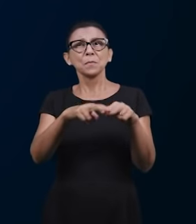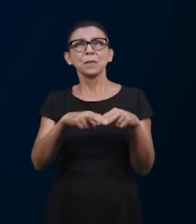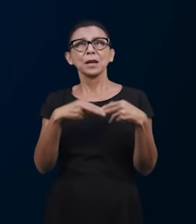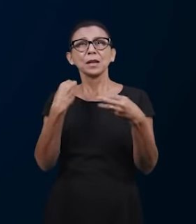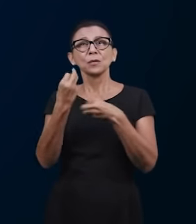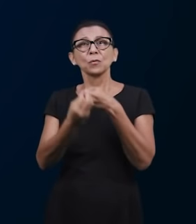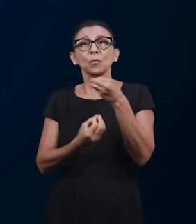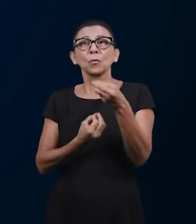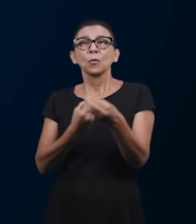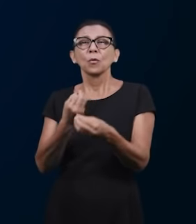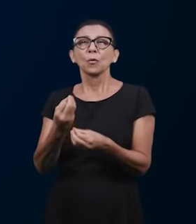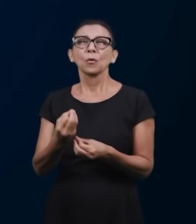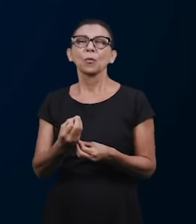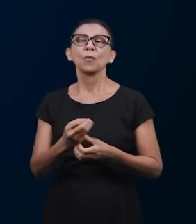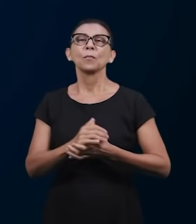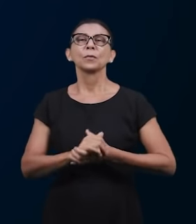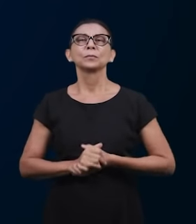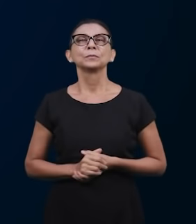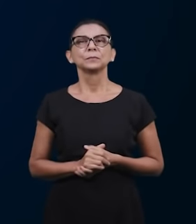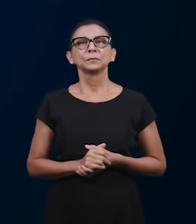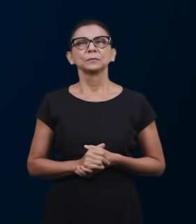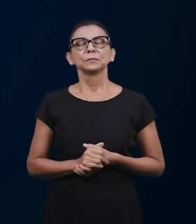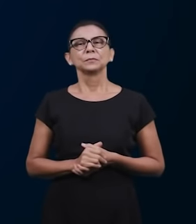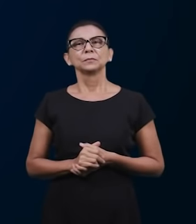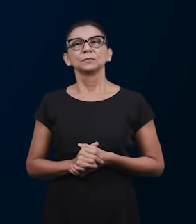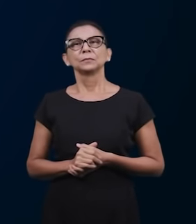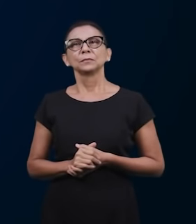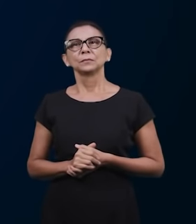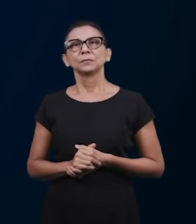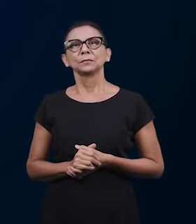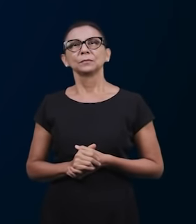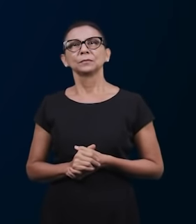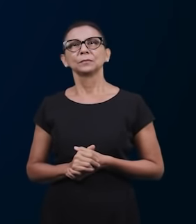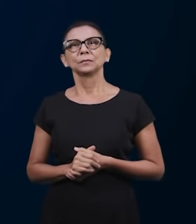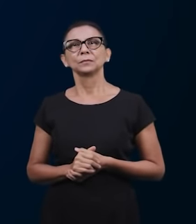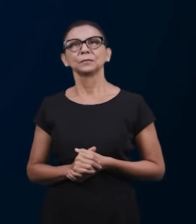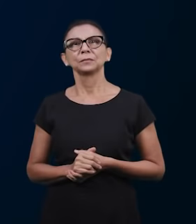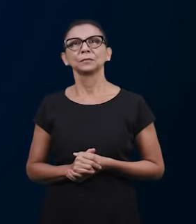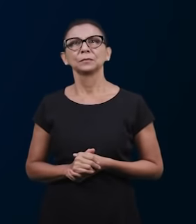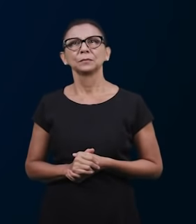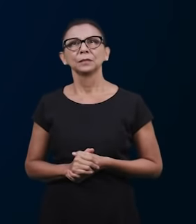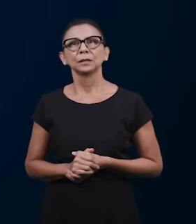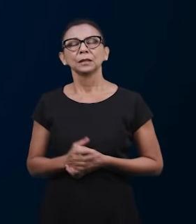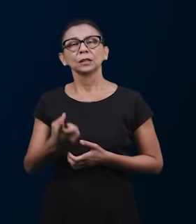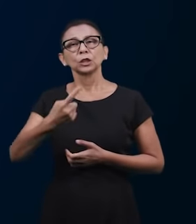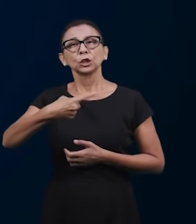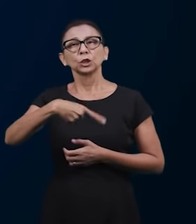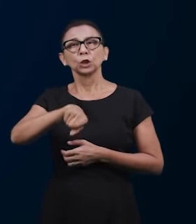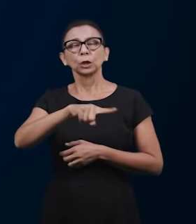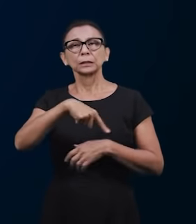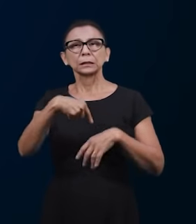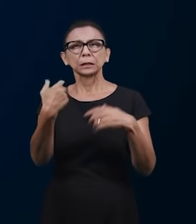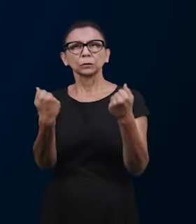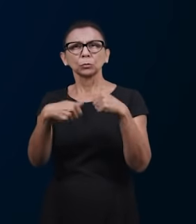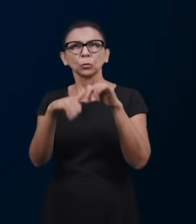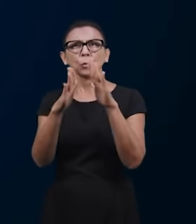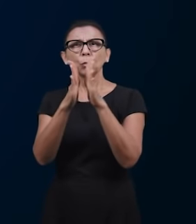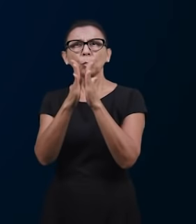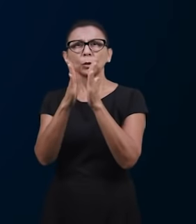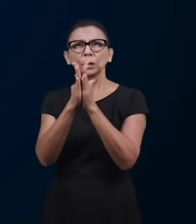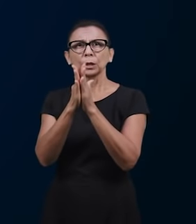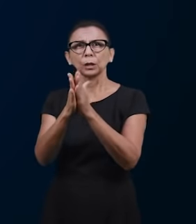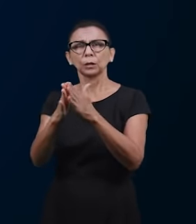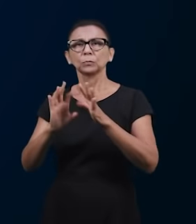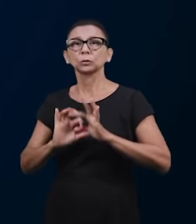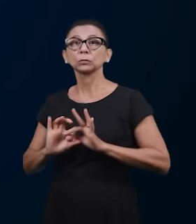traem recursos, as dificuldades, nos colocam a buscar recursos, e esses recursos